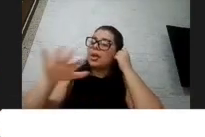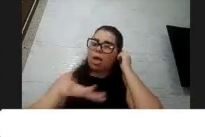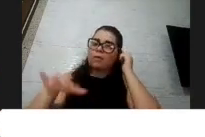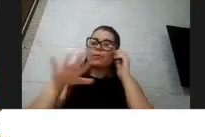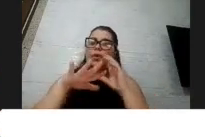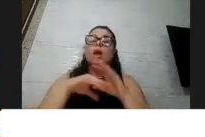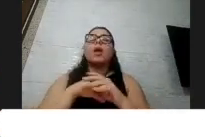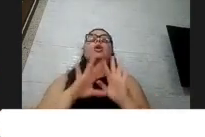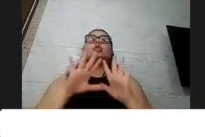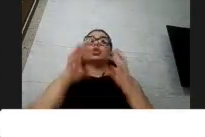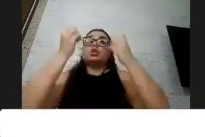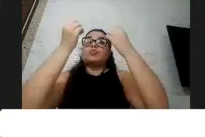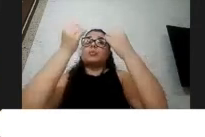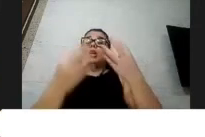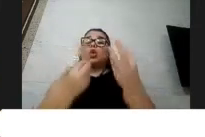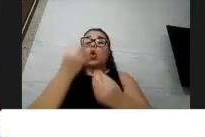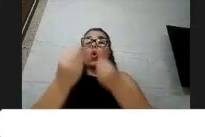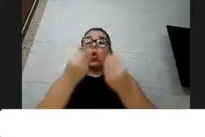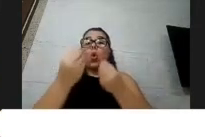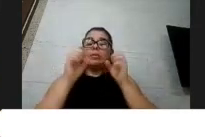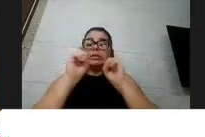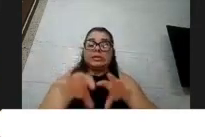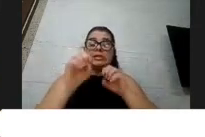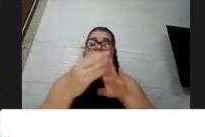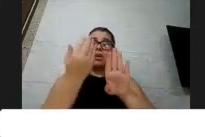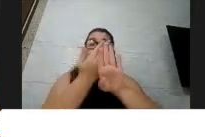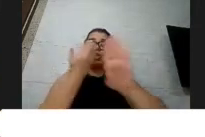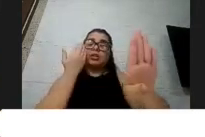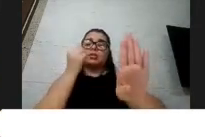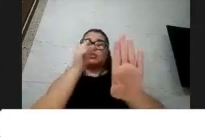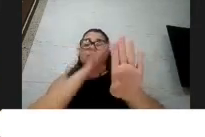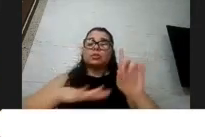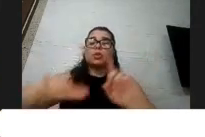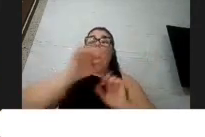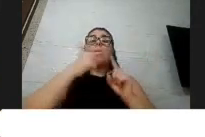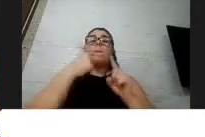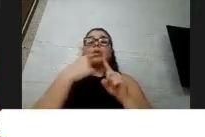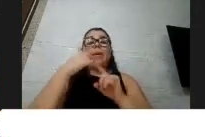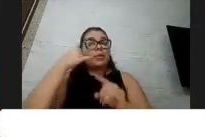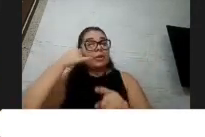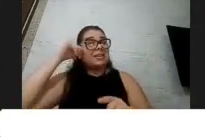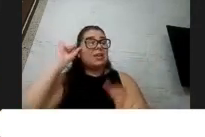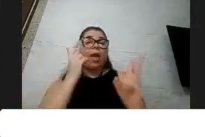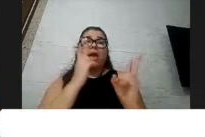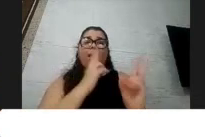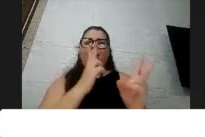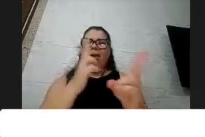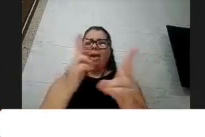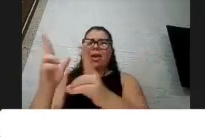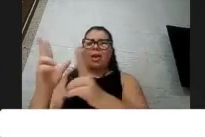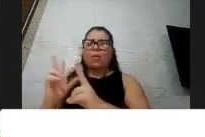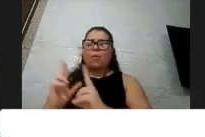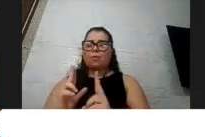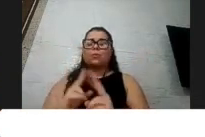ensinar o distanciamento social, porque as medidas de proteção são exatamente iguais para todo mundo, mas o distanciamento